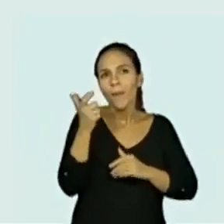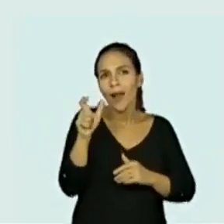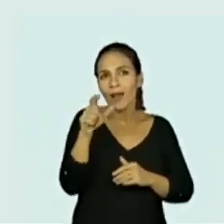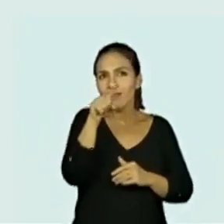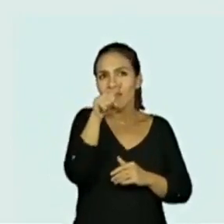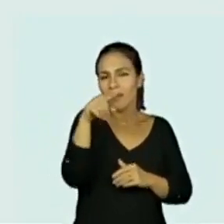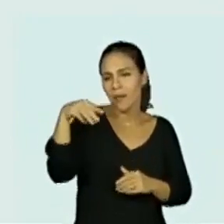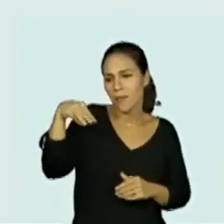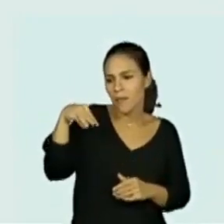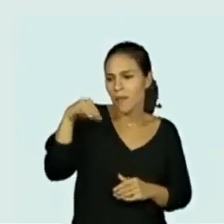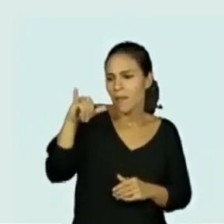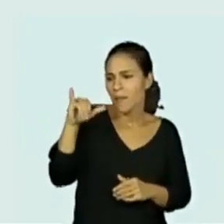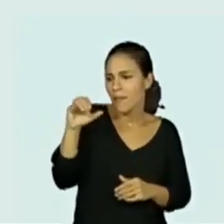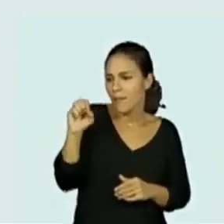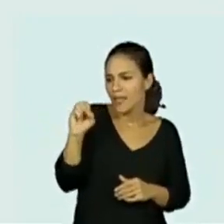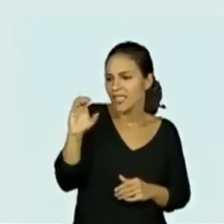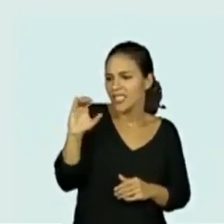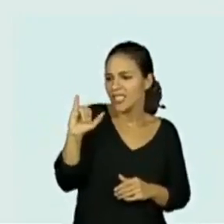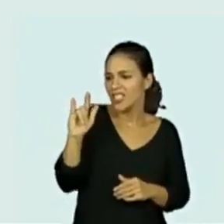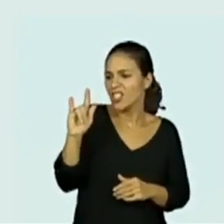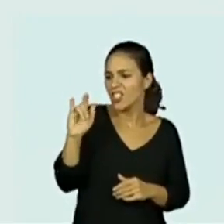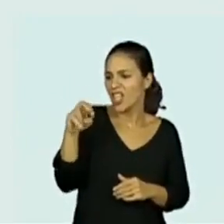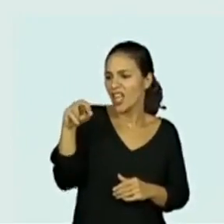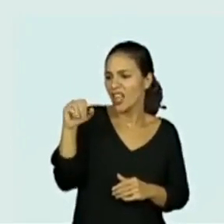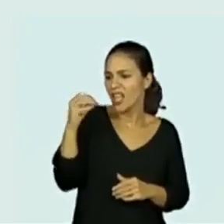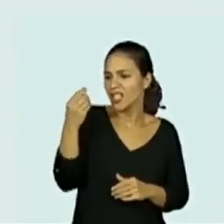Miscigenação. O que é a miscigenação?